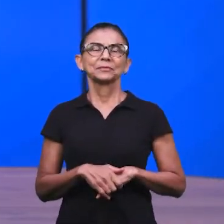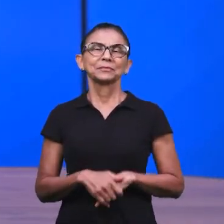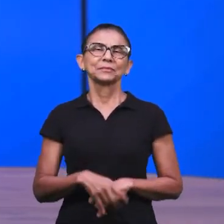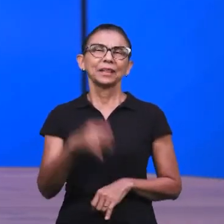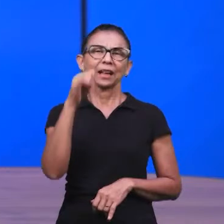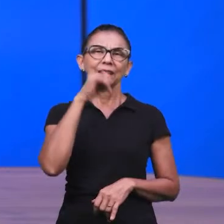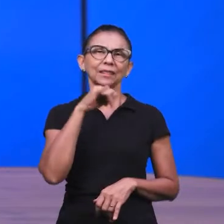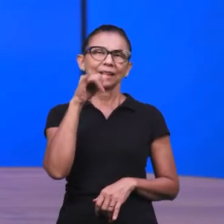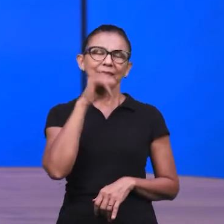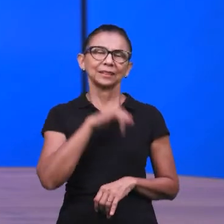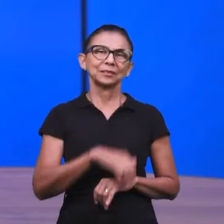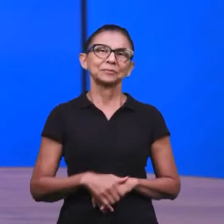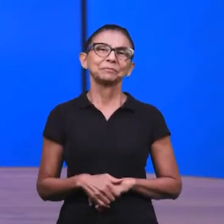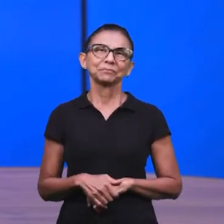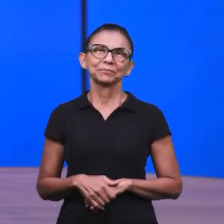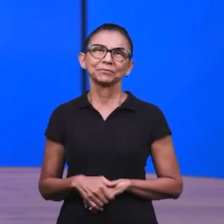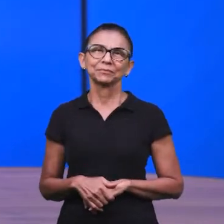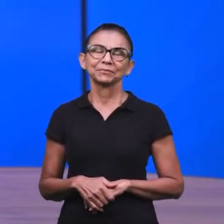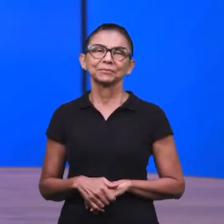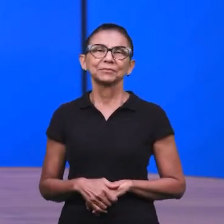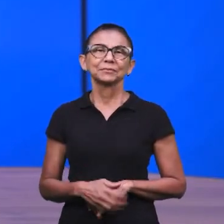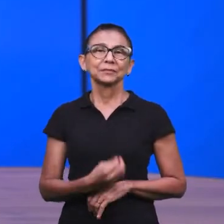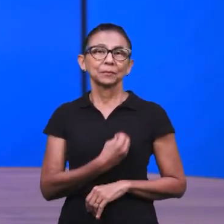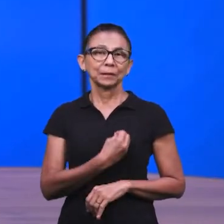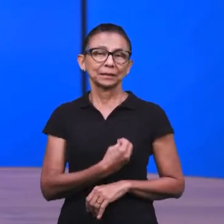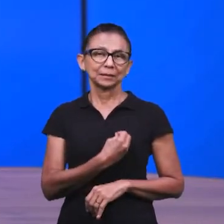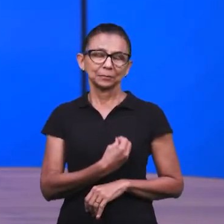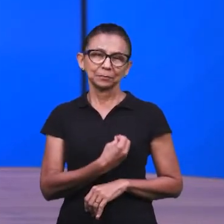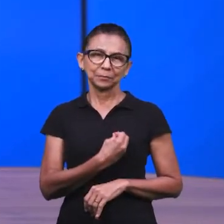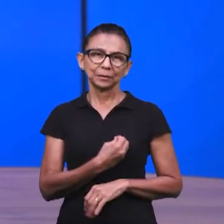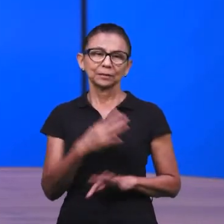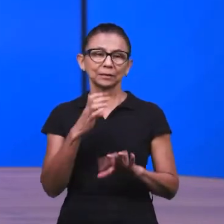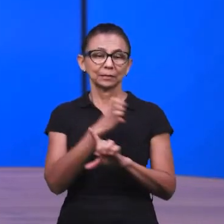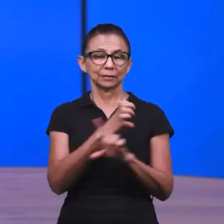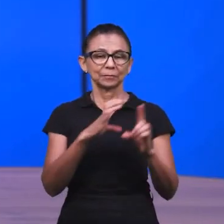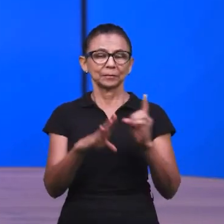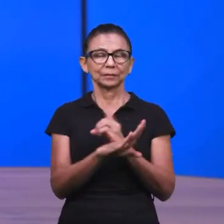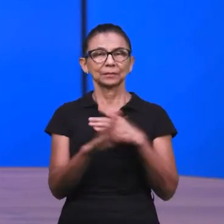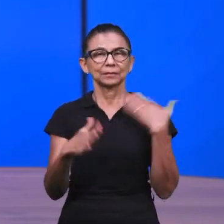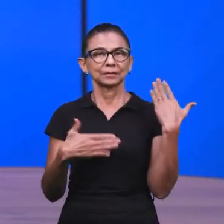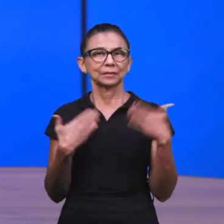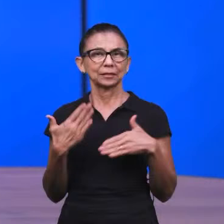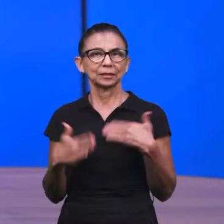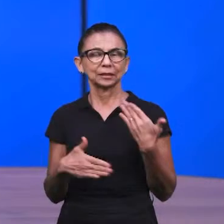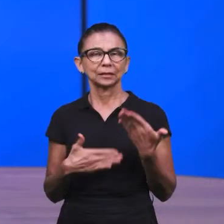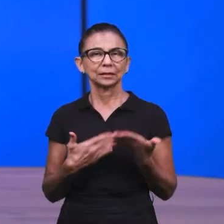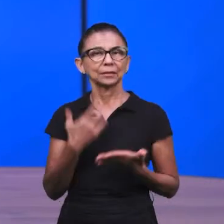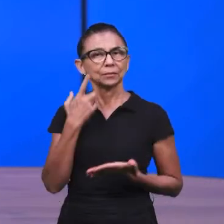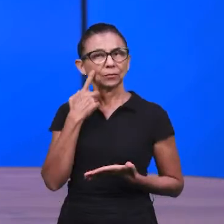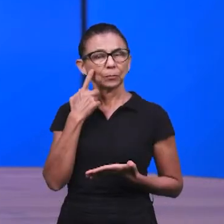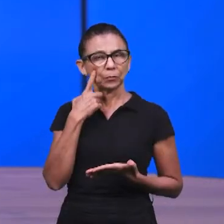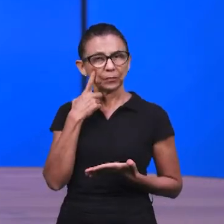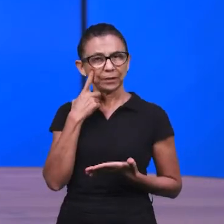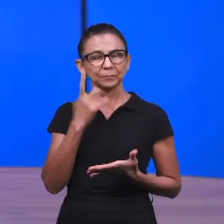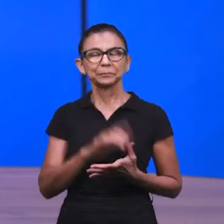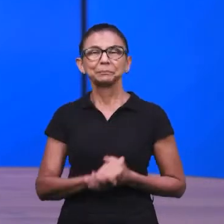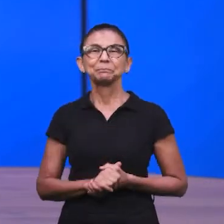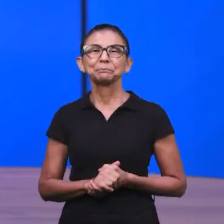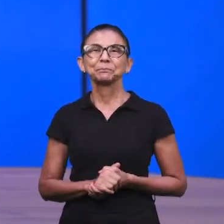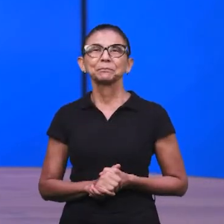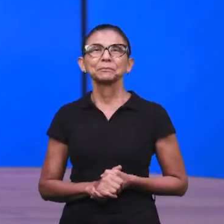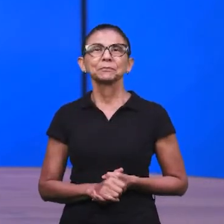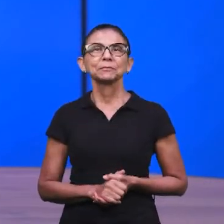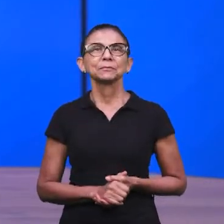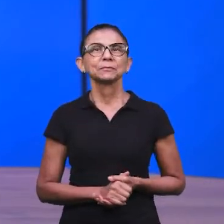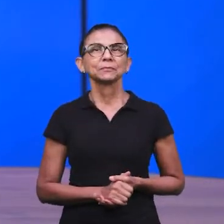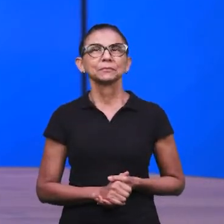igreja lá em Torino. Mais uma vez, com muita frequência, participando da nossa escola bíblica. É sempre uma alegria para nós. Vamos, então, às